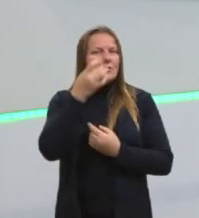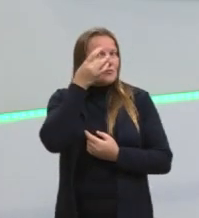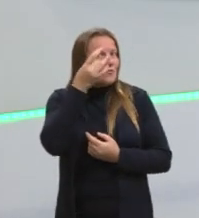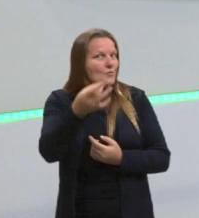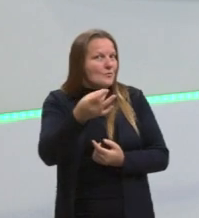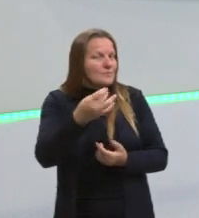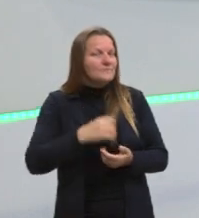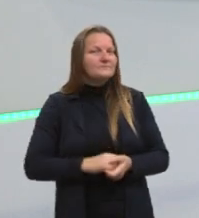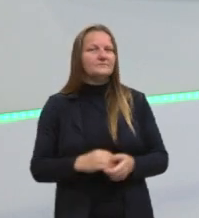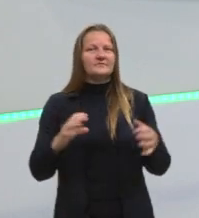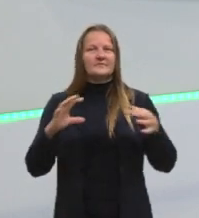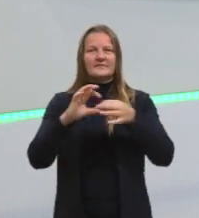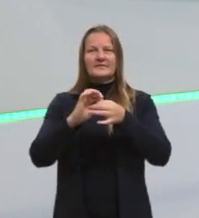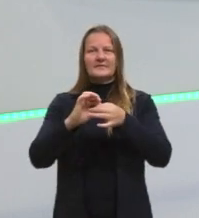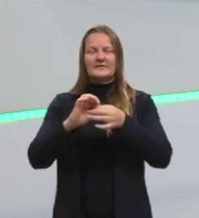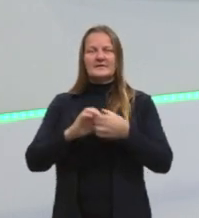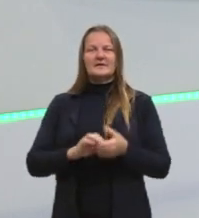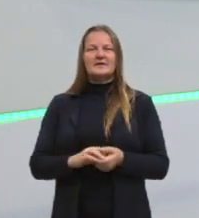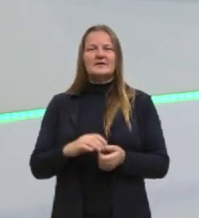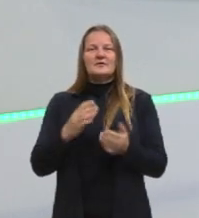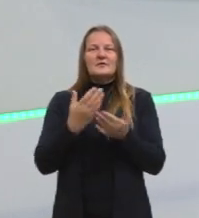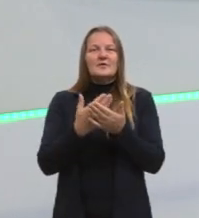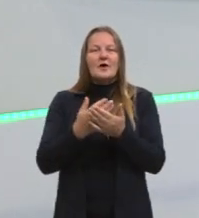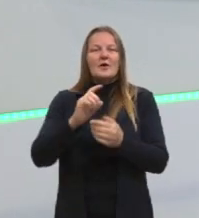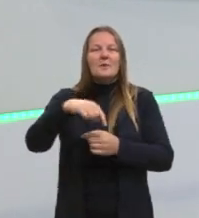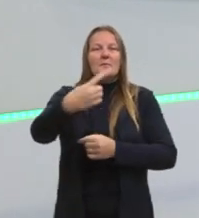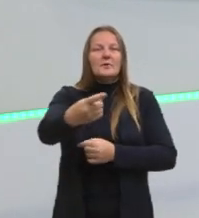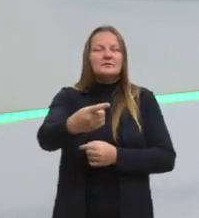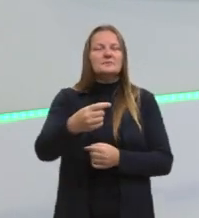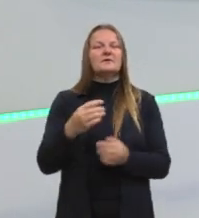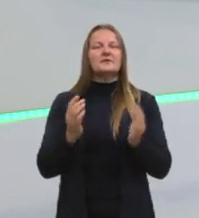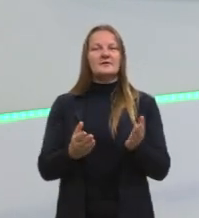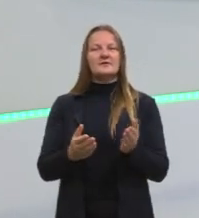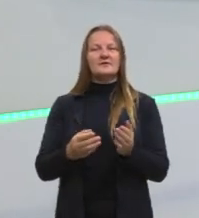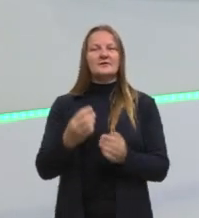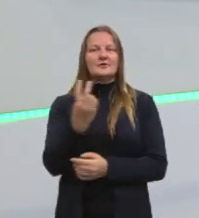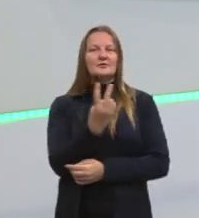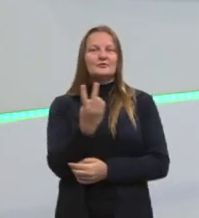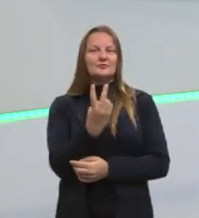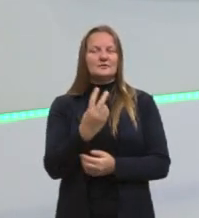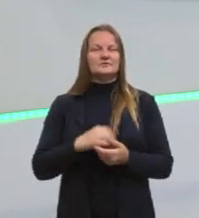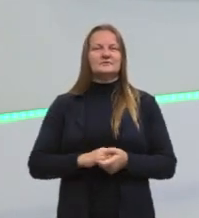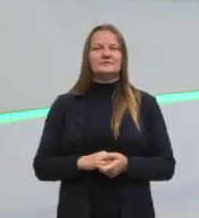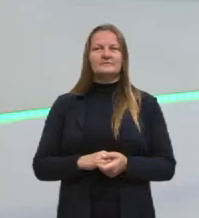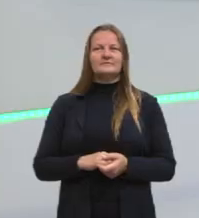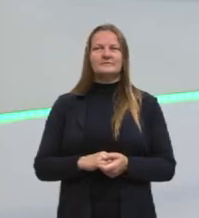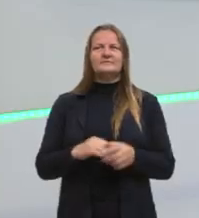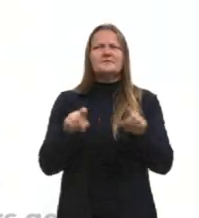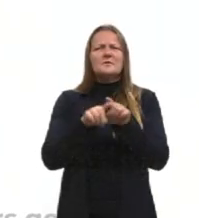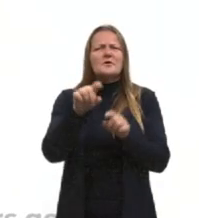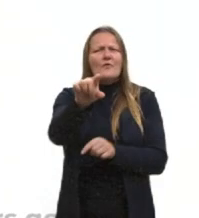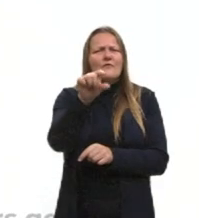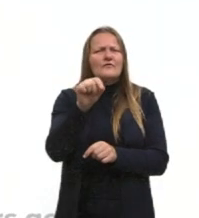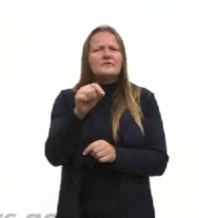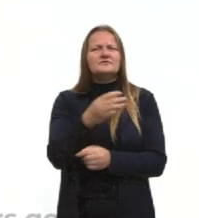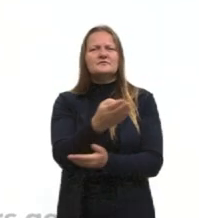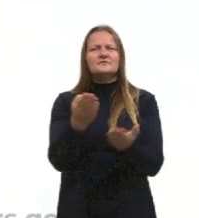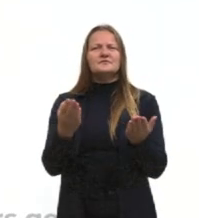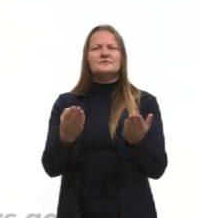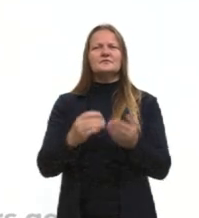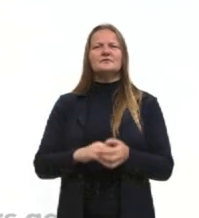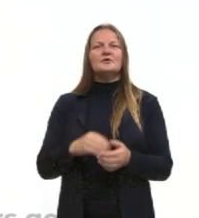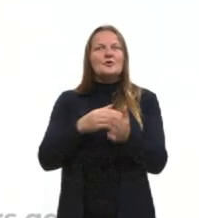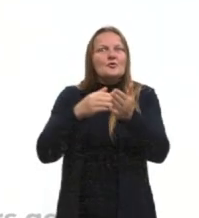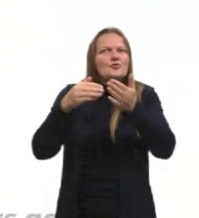e há uma conexão entre essa e a próxima aula. Assista as duas, por favor. Como também o convite para você assistir as aulas de